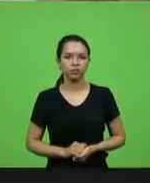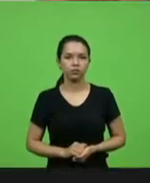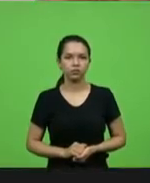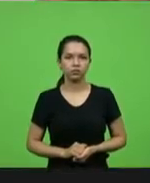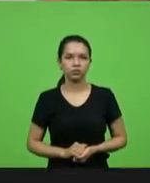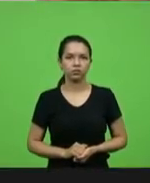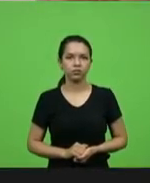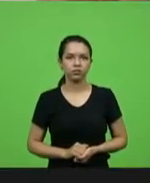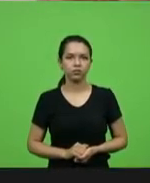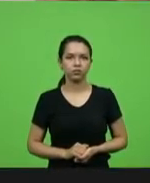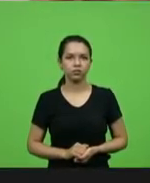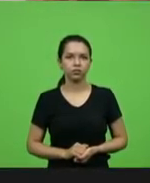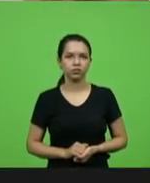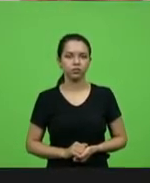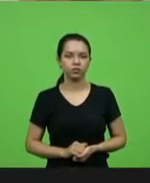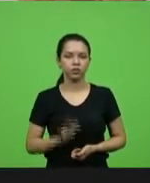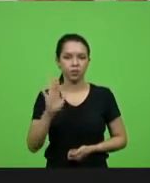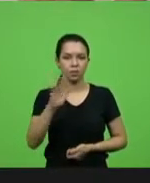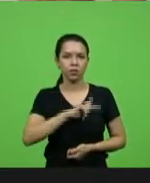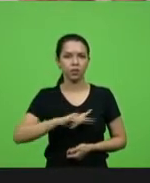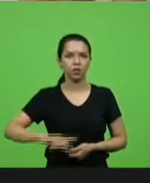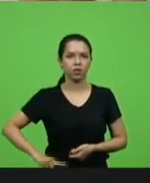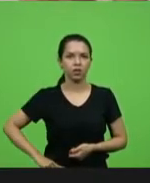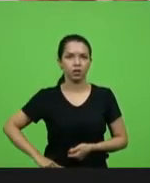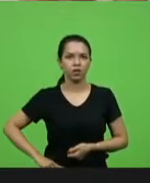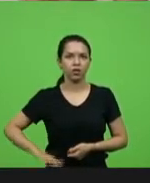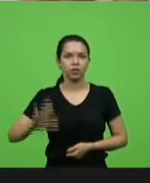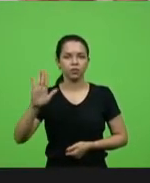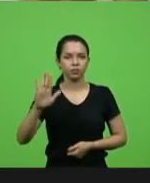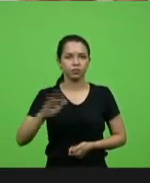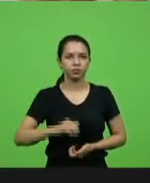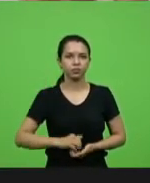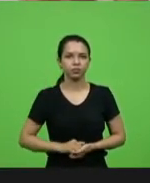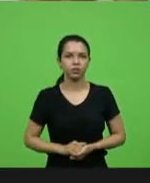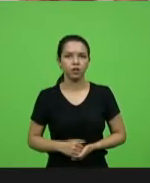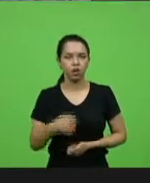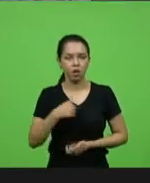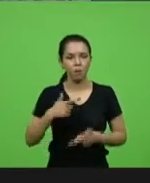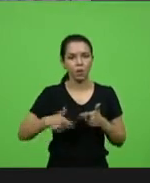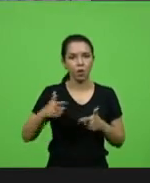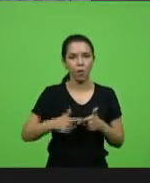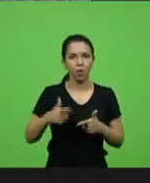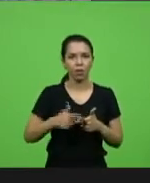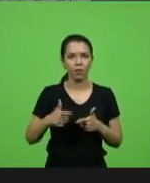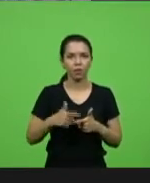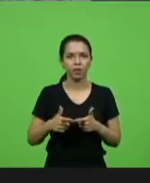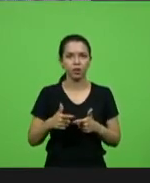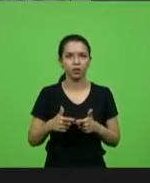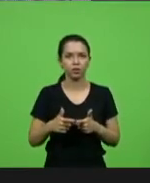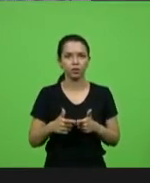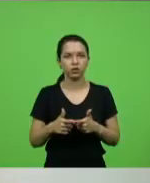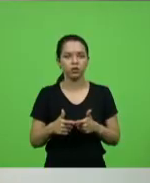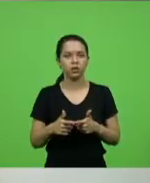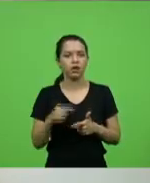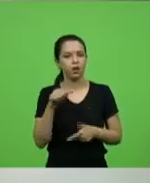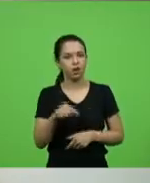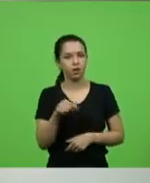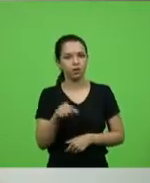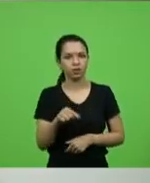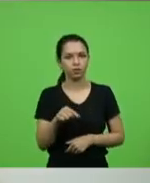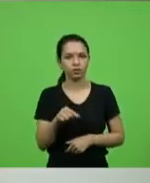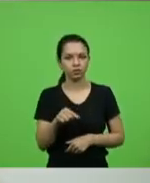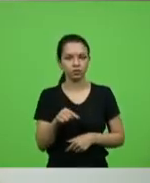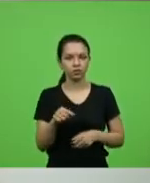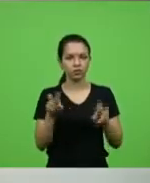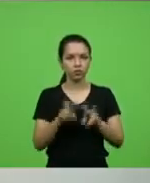Senhor presidente, perdão. Pois não. Pois não. Eu tive um problema de conexão e